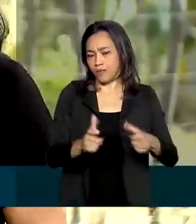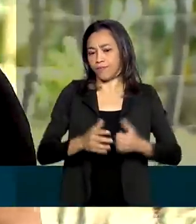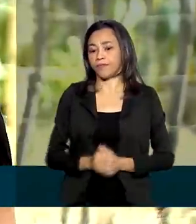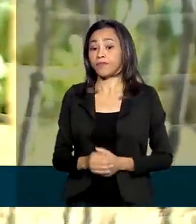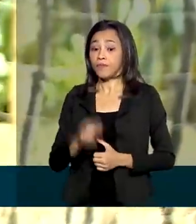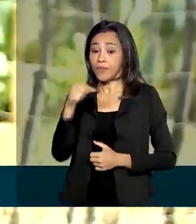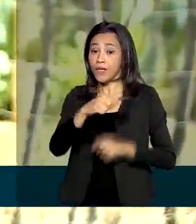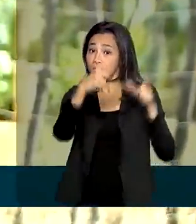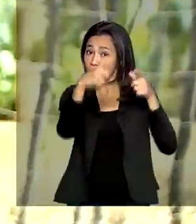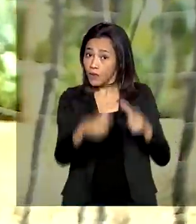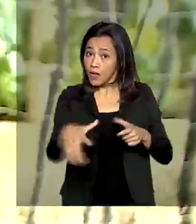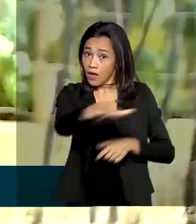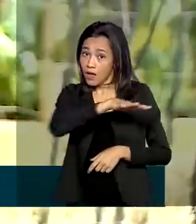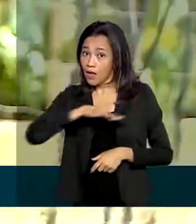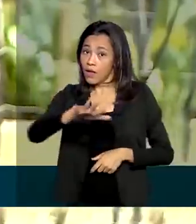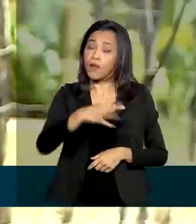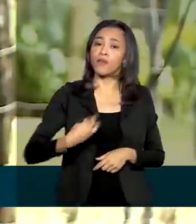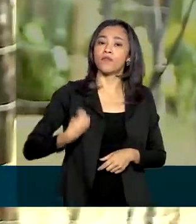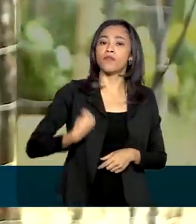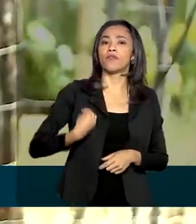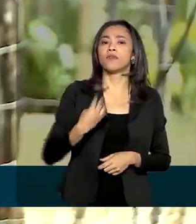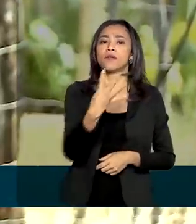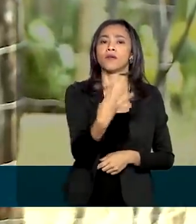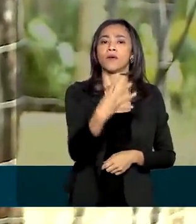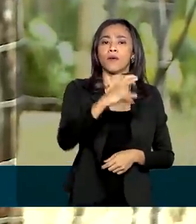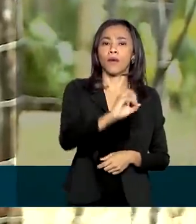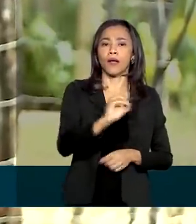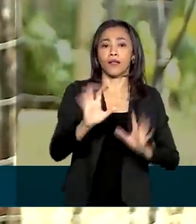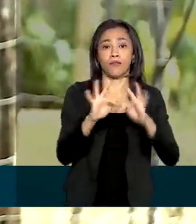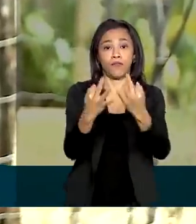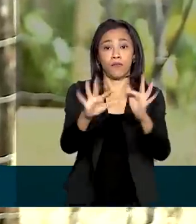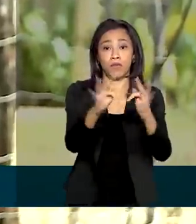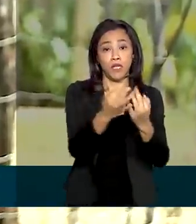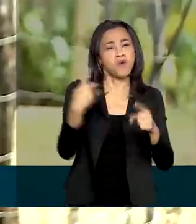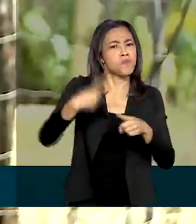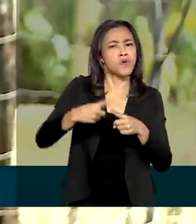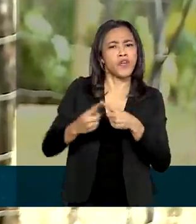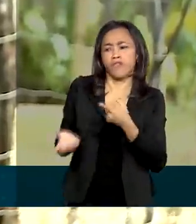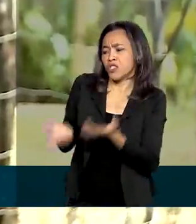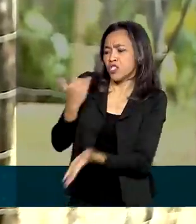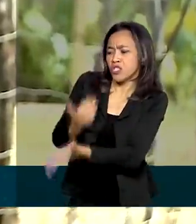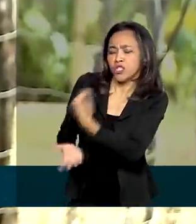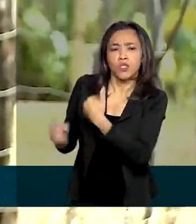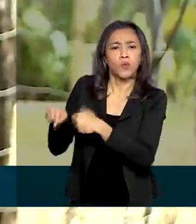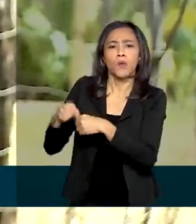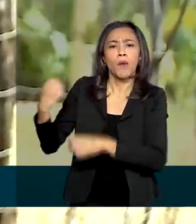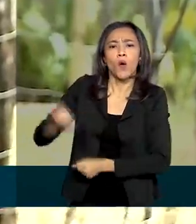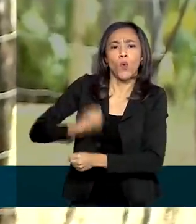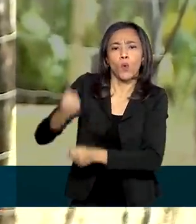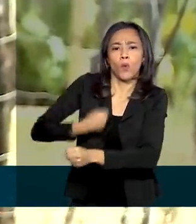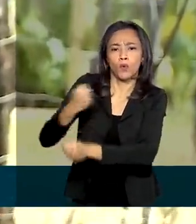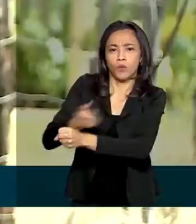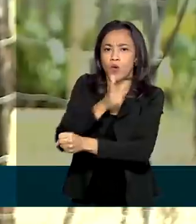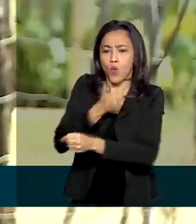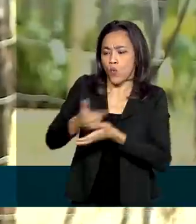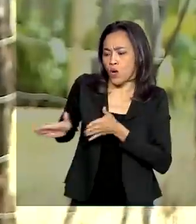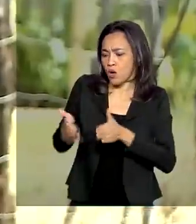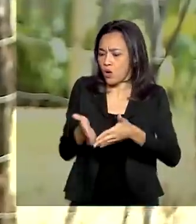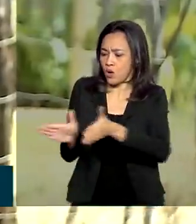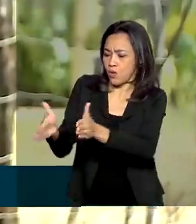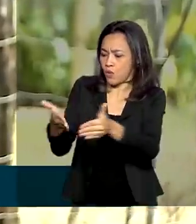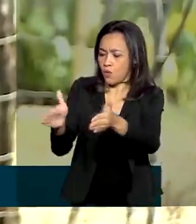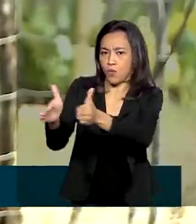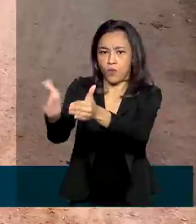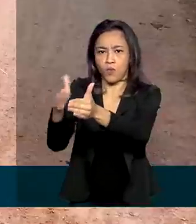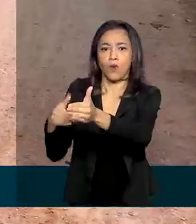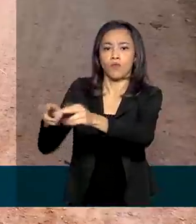Retiro, vivem cerca de 40 famílias que foram desapropriadas de suas terras para permitir o avanço da transposição do